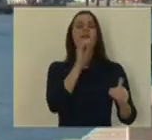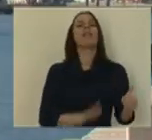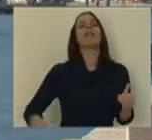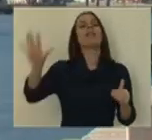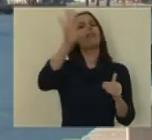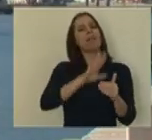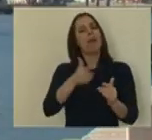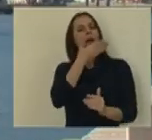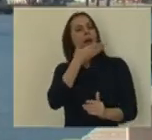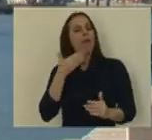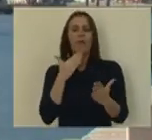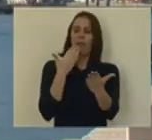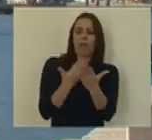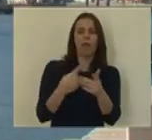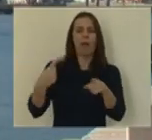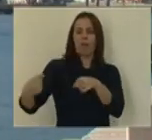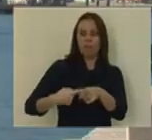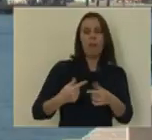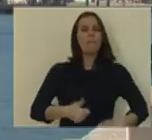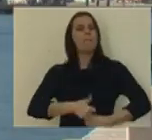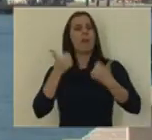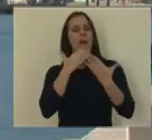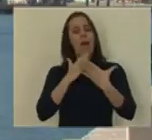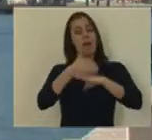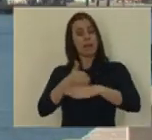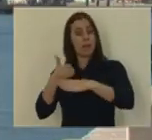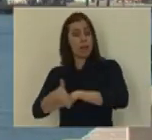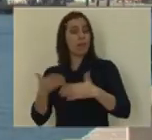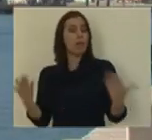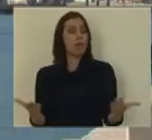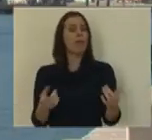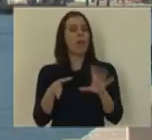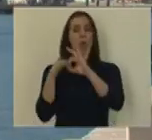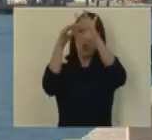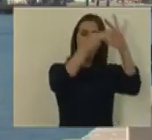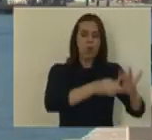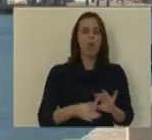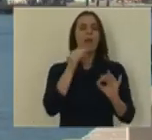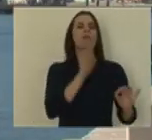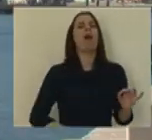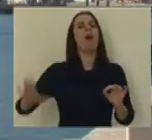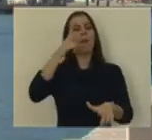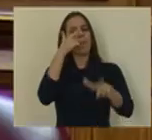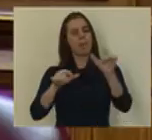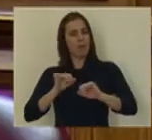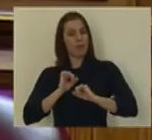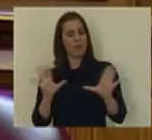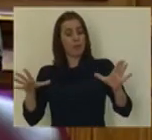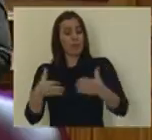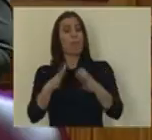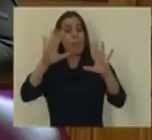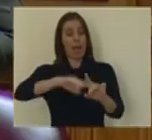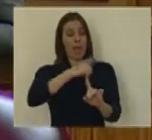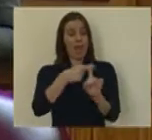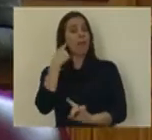território que facilite, estimule as melhores acessibilidades e uma coesão territorial para as nossas populações. Mas